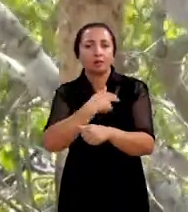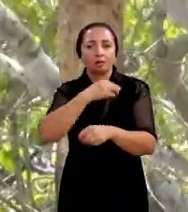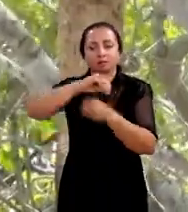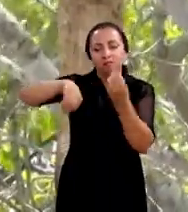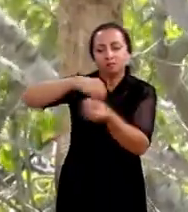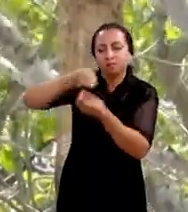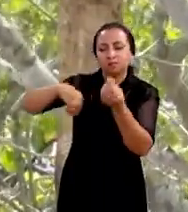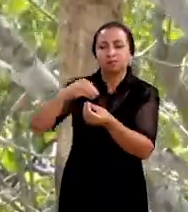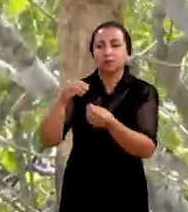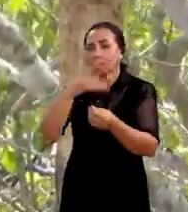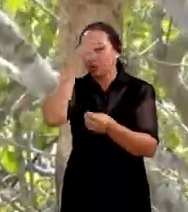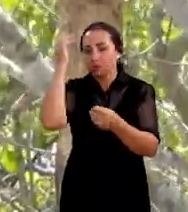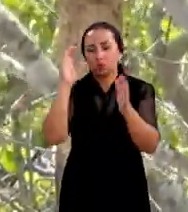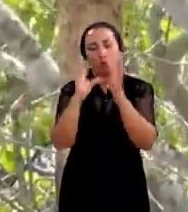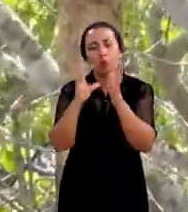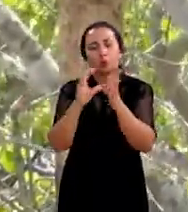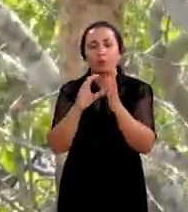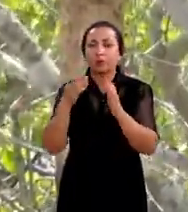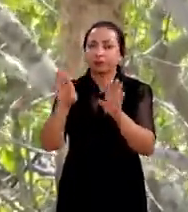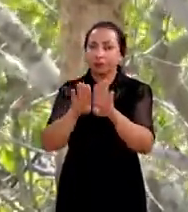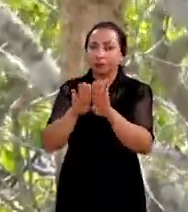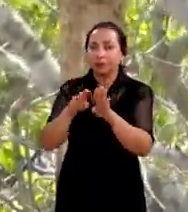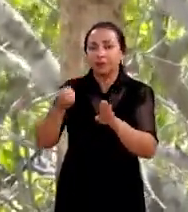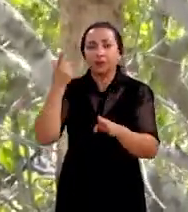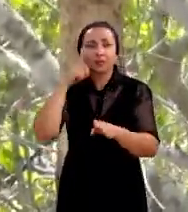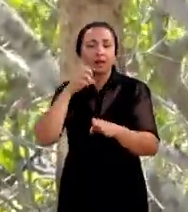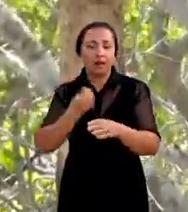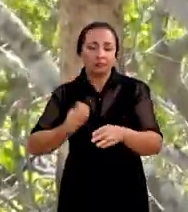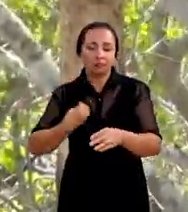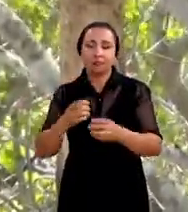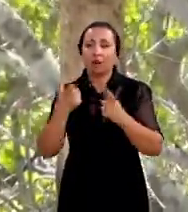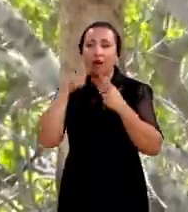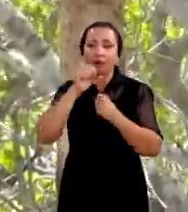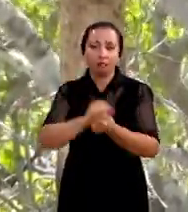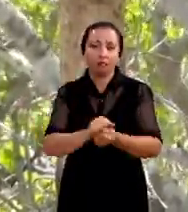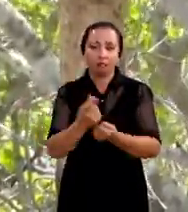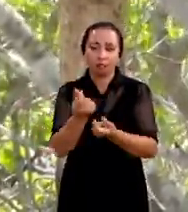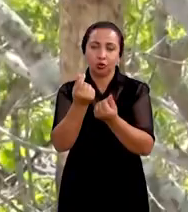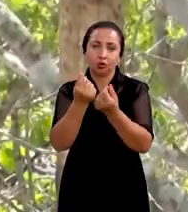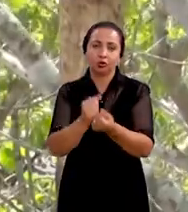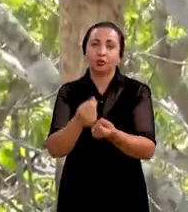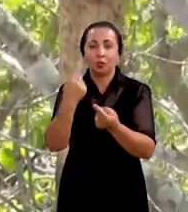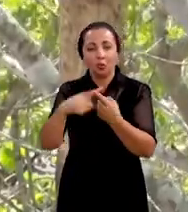a gente envolve a comunidade, e eles também estão recebendo recursos por isso.